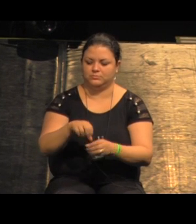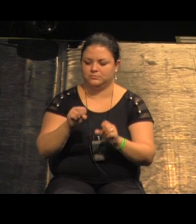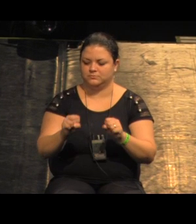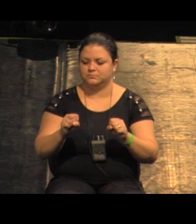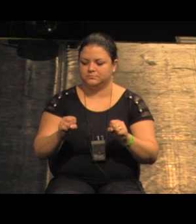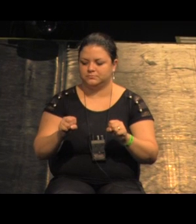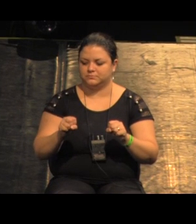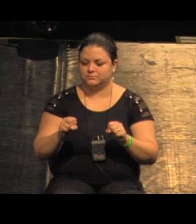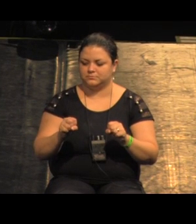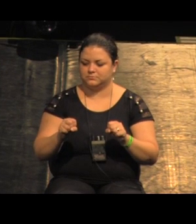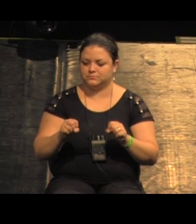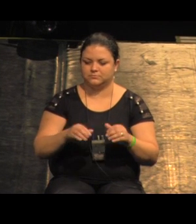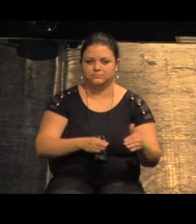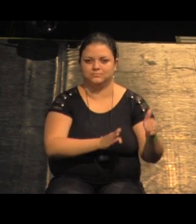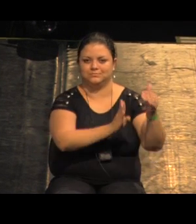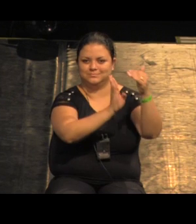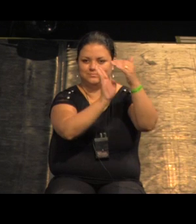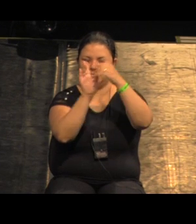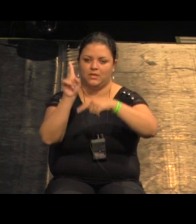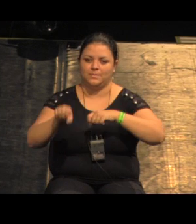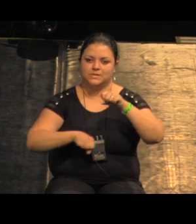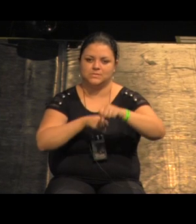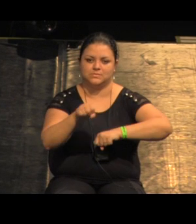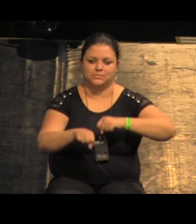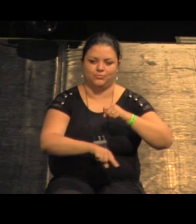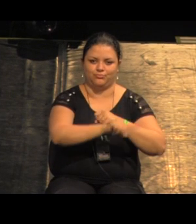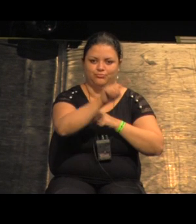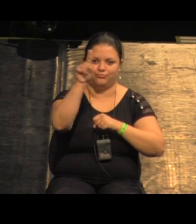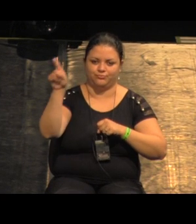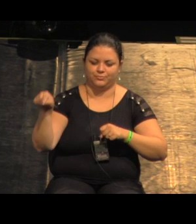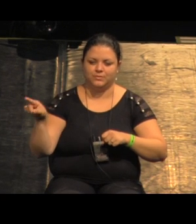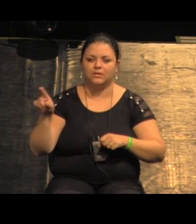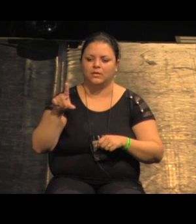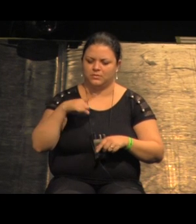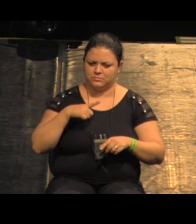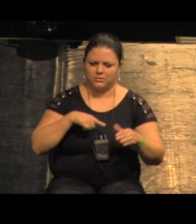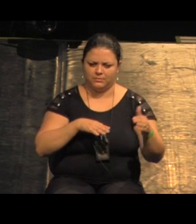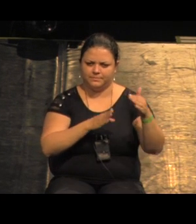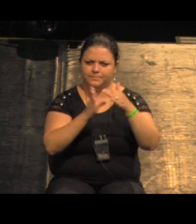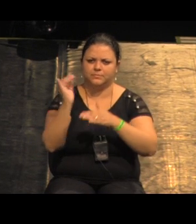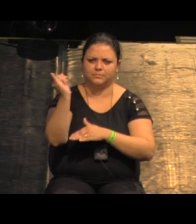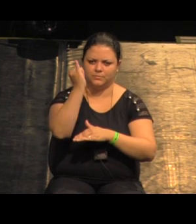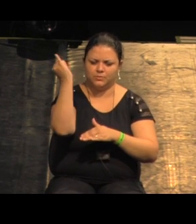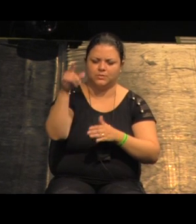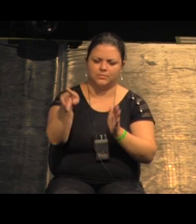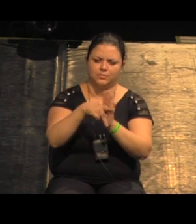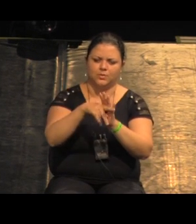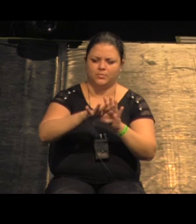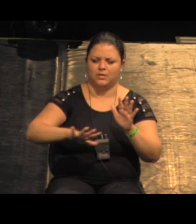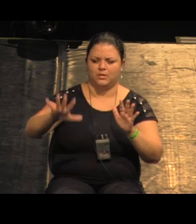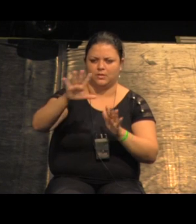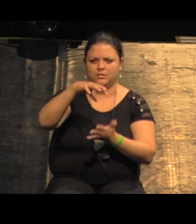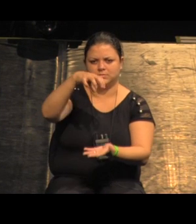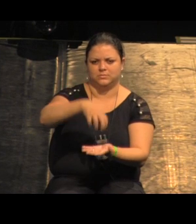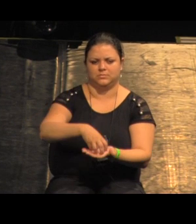essa é uma ciclovia existente ela tem umas rupturas importantes na área central esses projetos são na área central